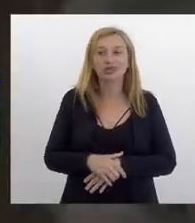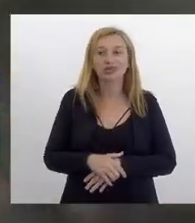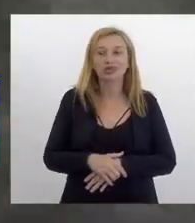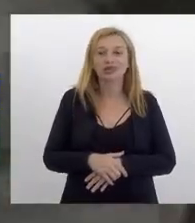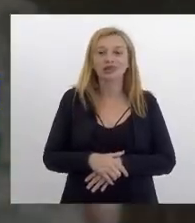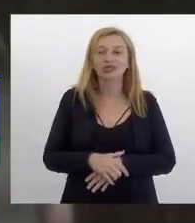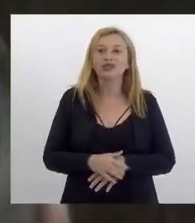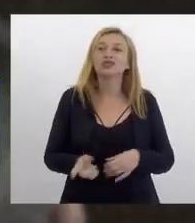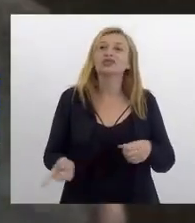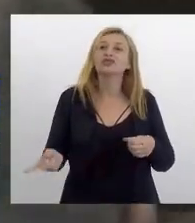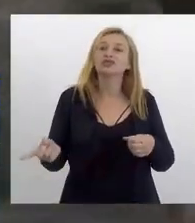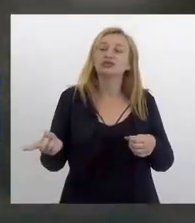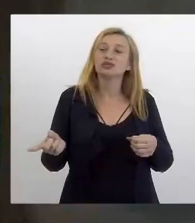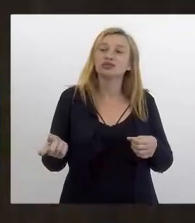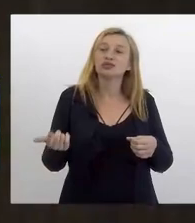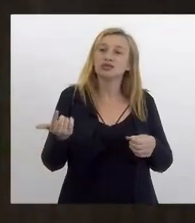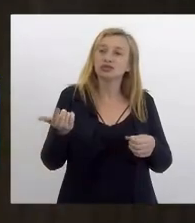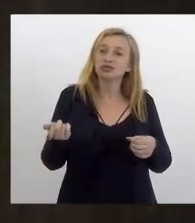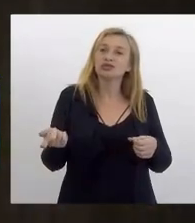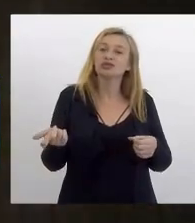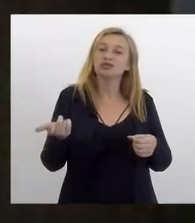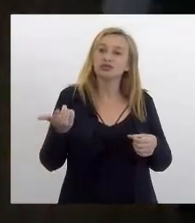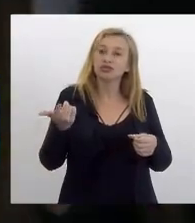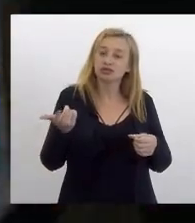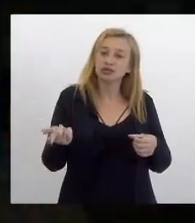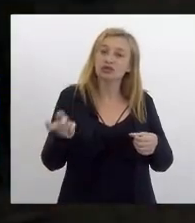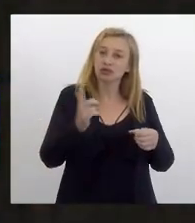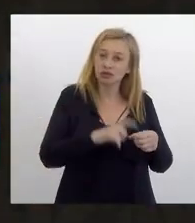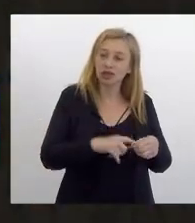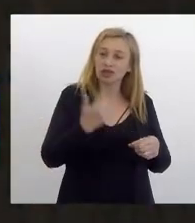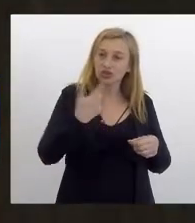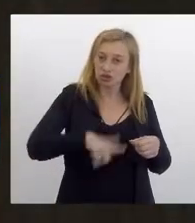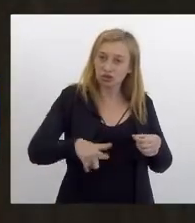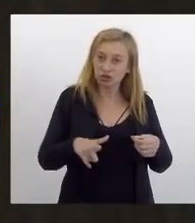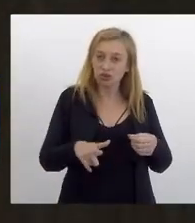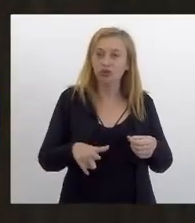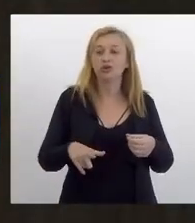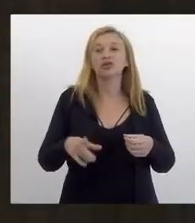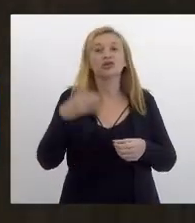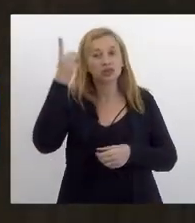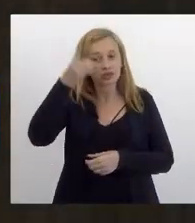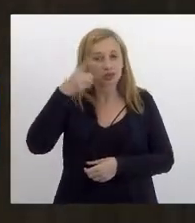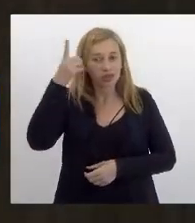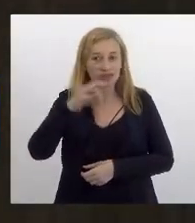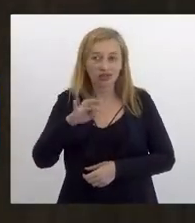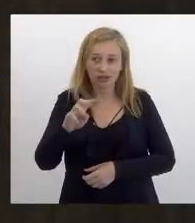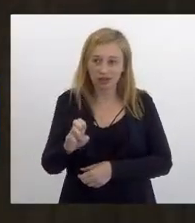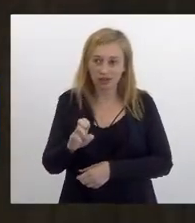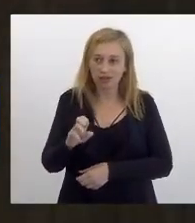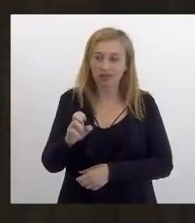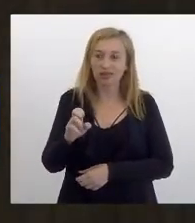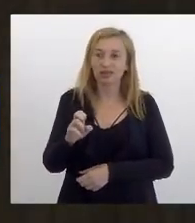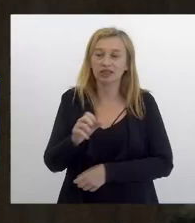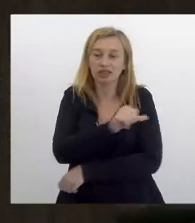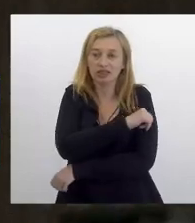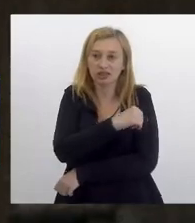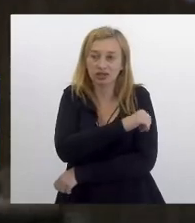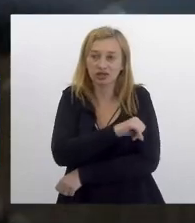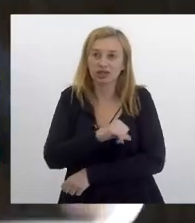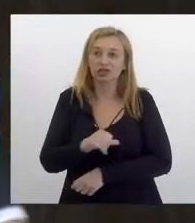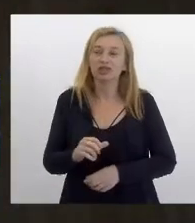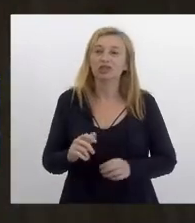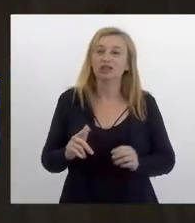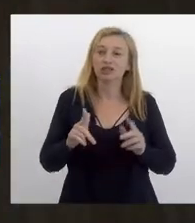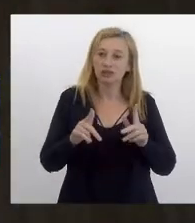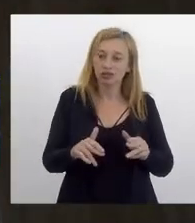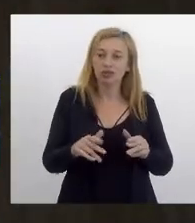republicar, o da deputada Franciane, deputada Regiane, republicar com as autorias da